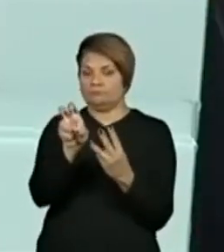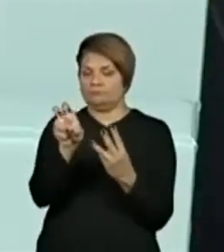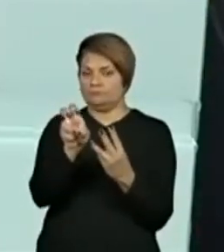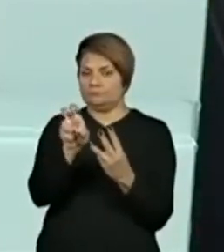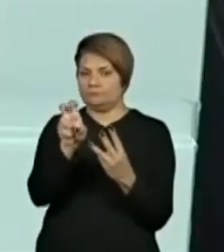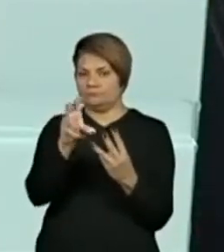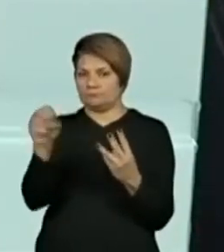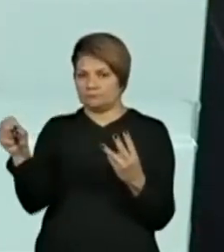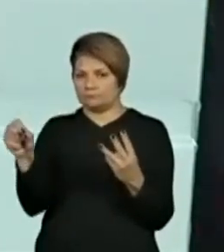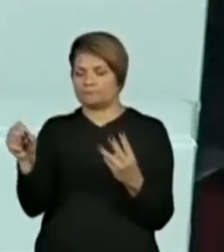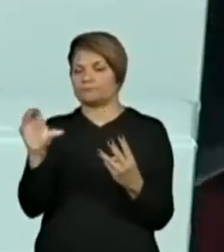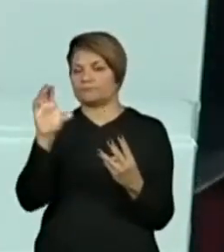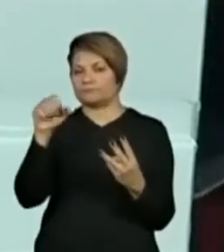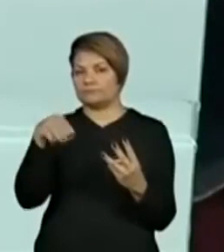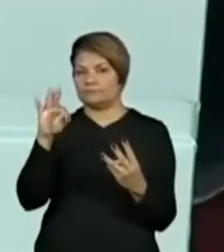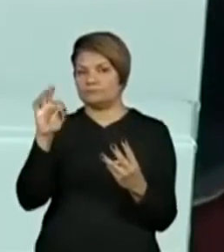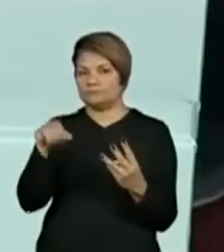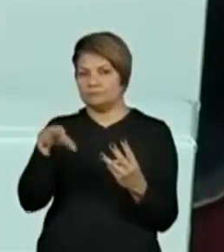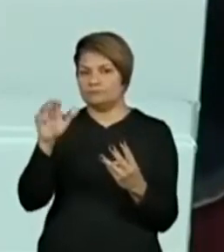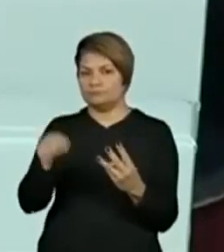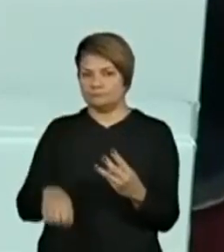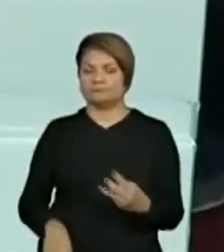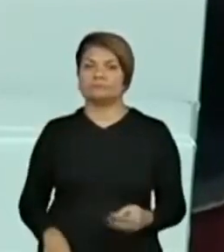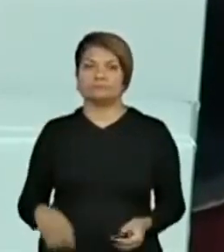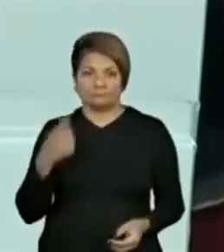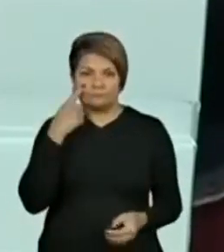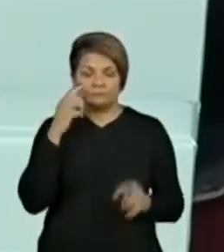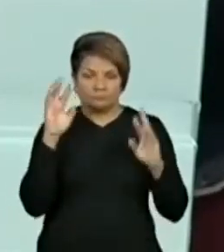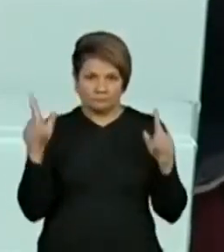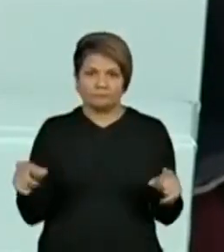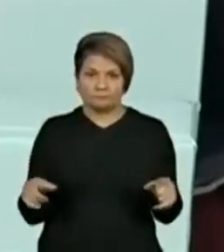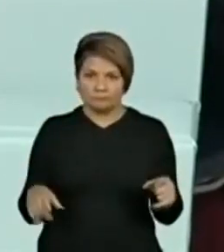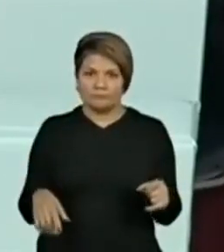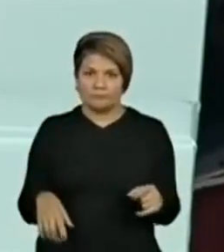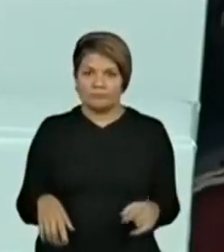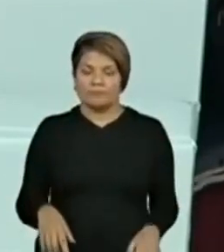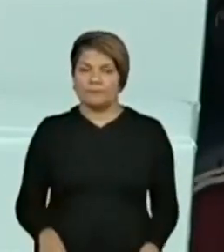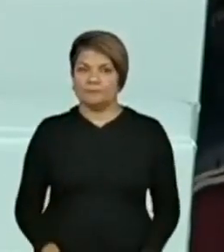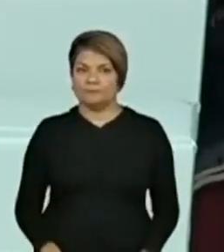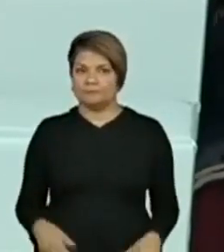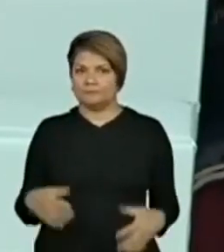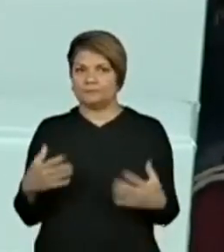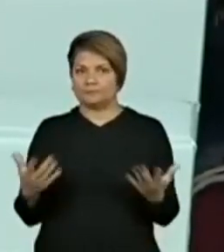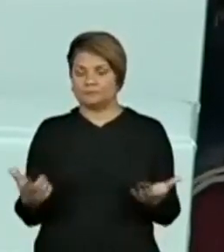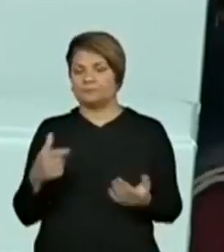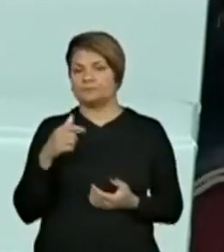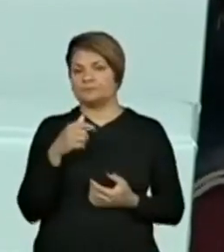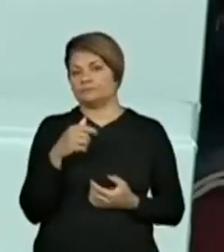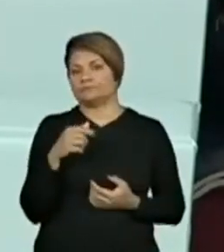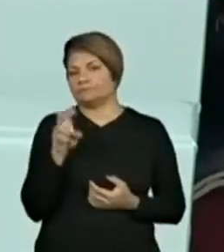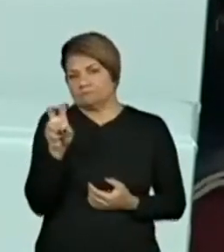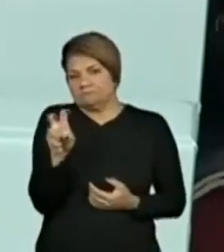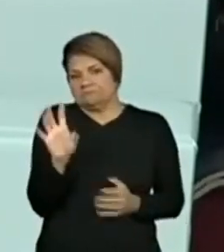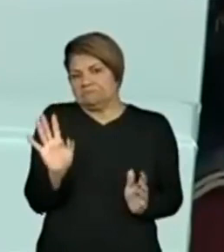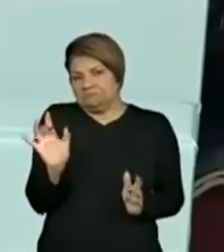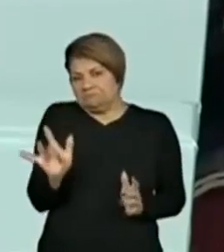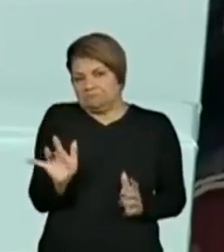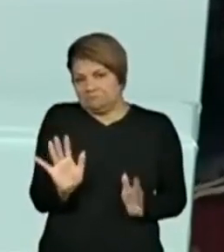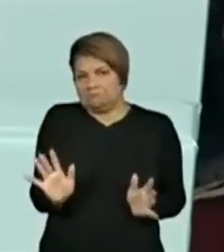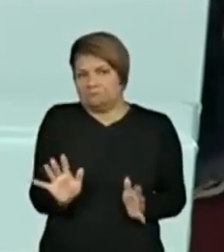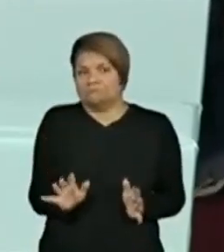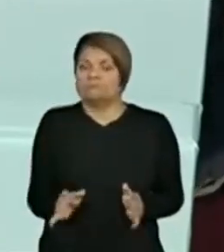Vocês estão vendo a diferença? No 795, o 5 vale apenas 5 unidades.